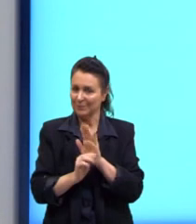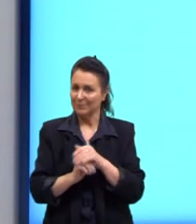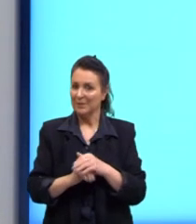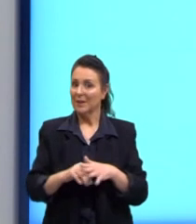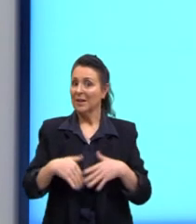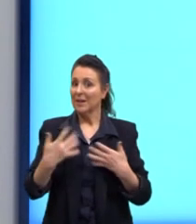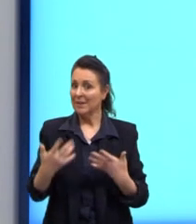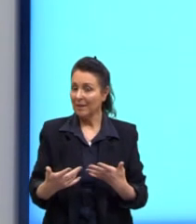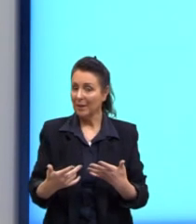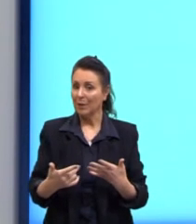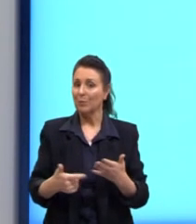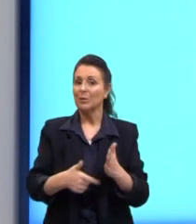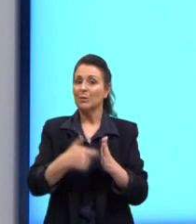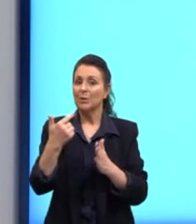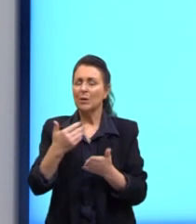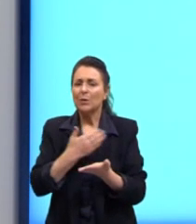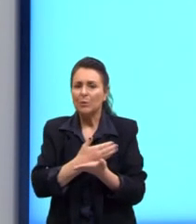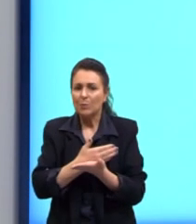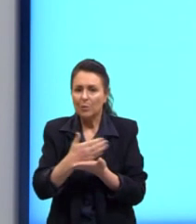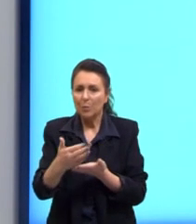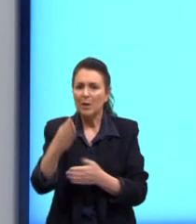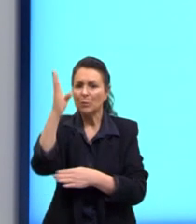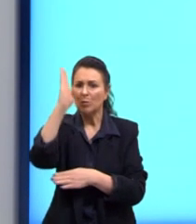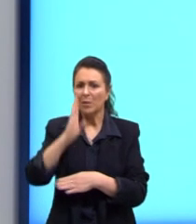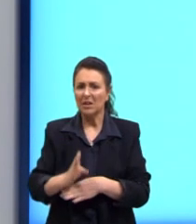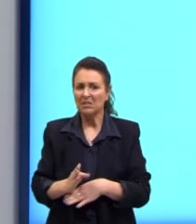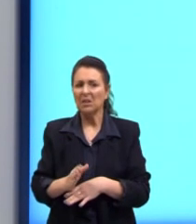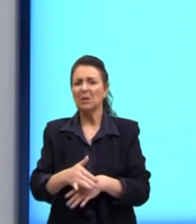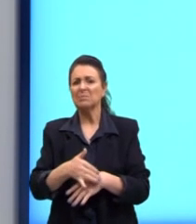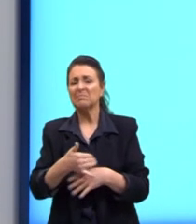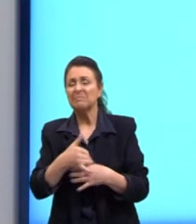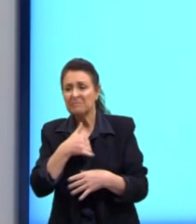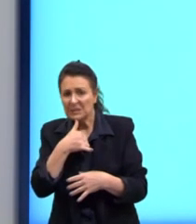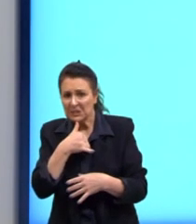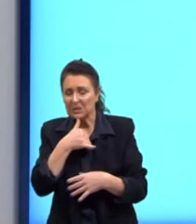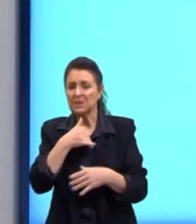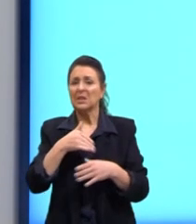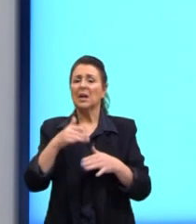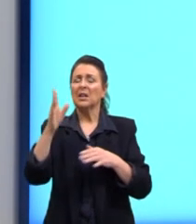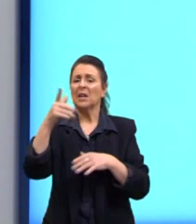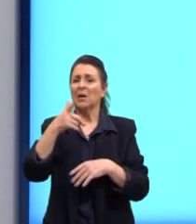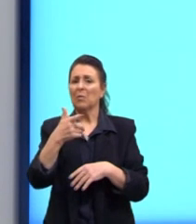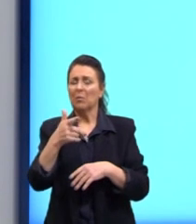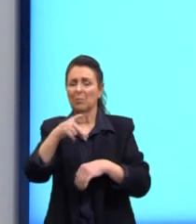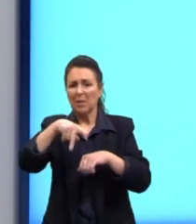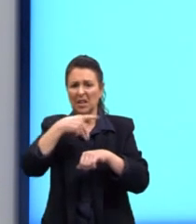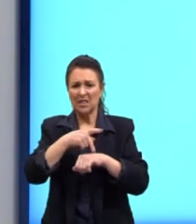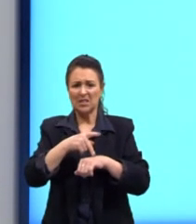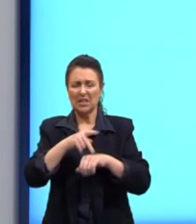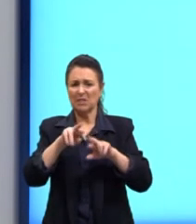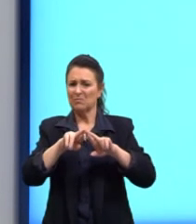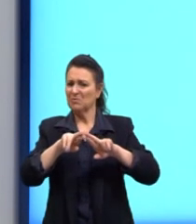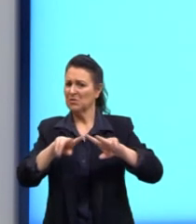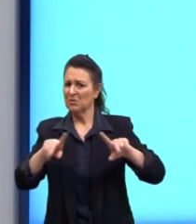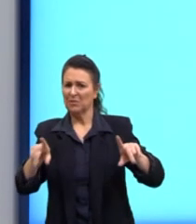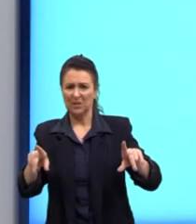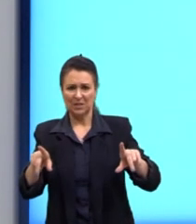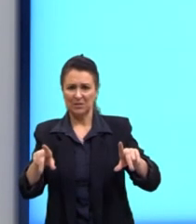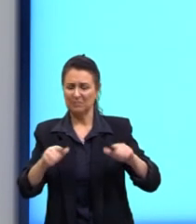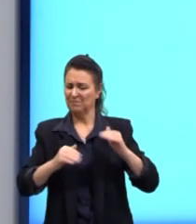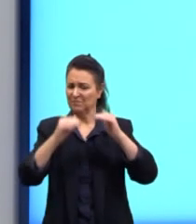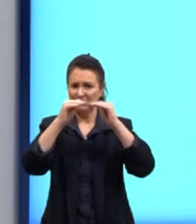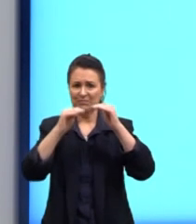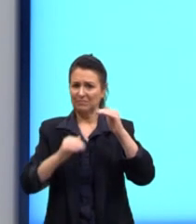deve-se pontuar de início que o Brasil é, infelizmente, um país estratificado e desigual. Desde a sua gênese,